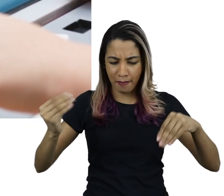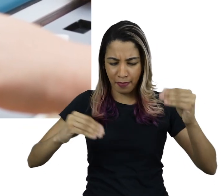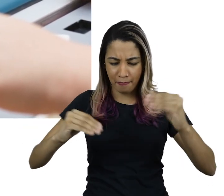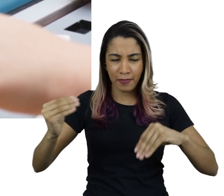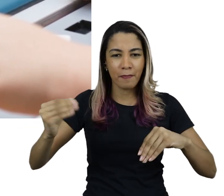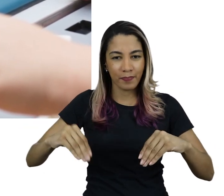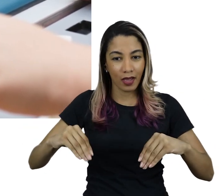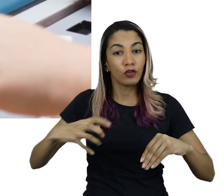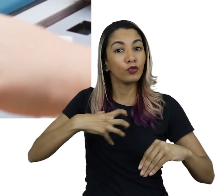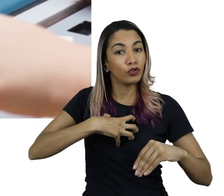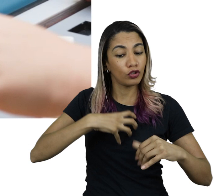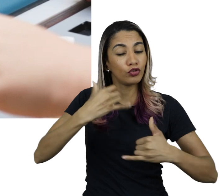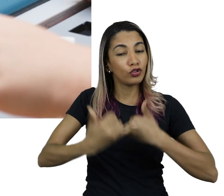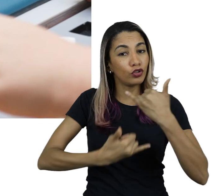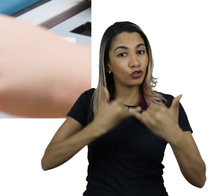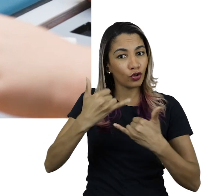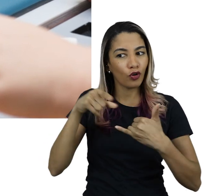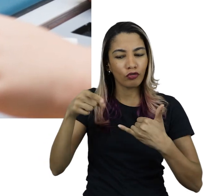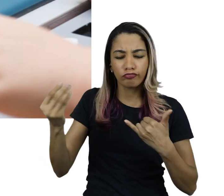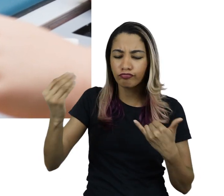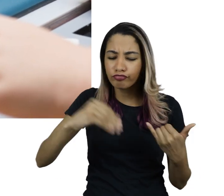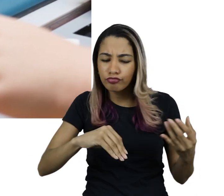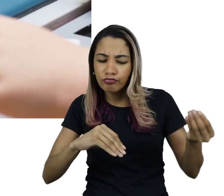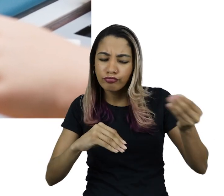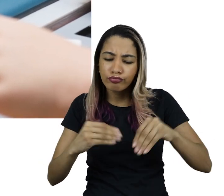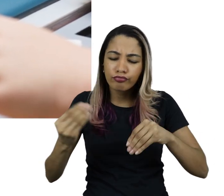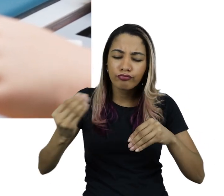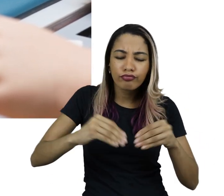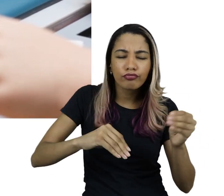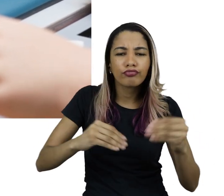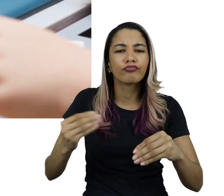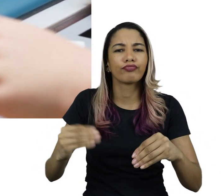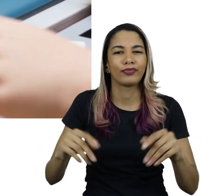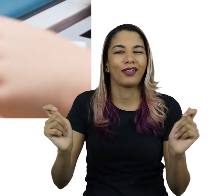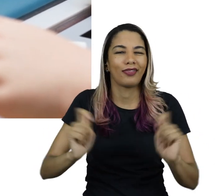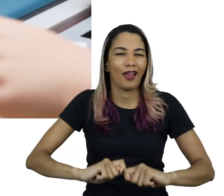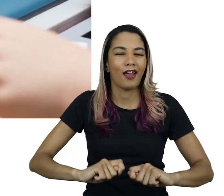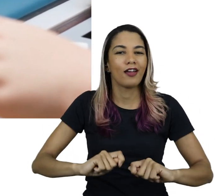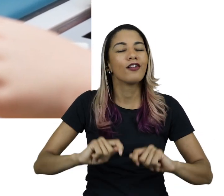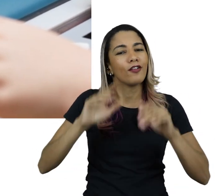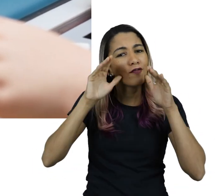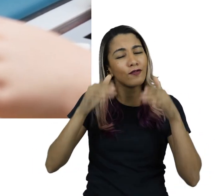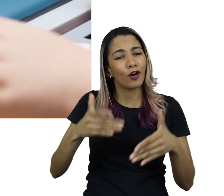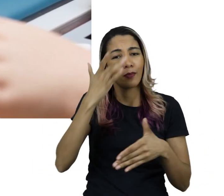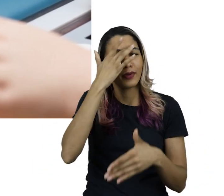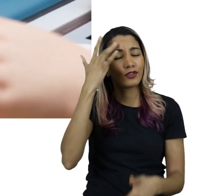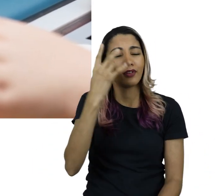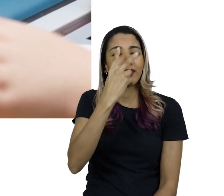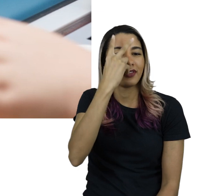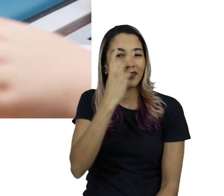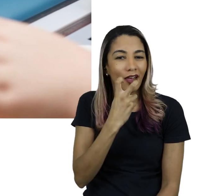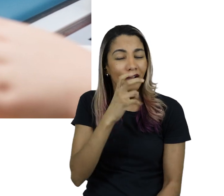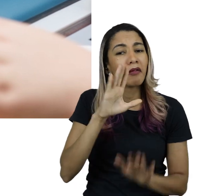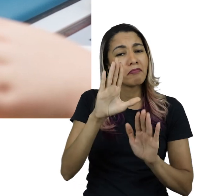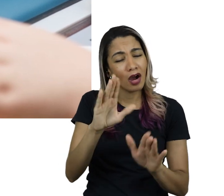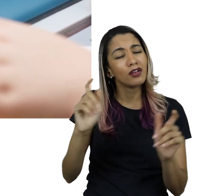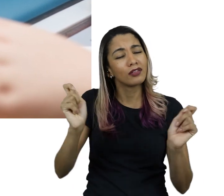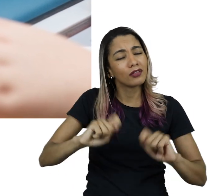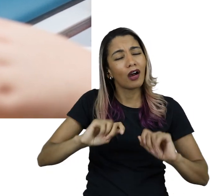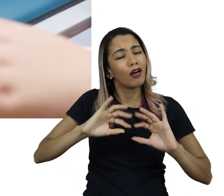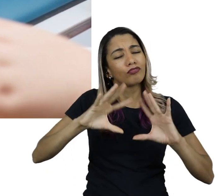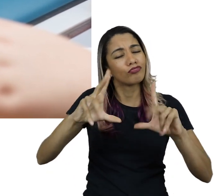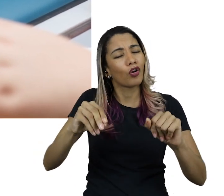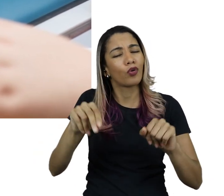acessível do edifício, em forma de jogo para montar, elaborada para pessoas com deficiência visual,